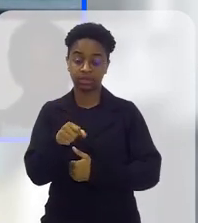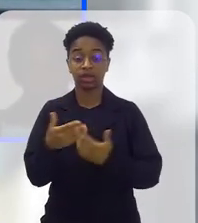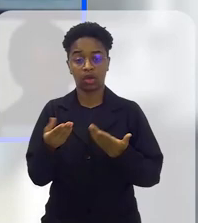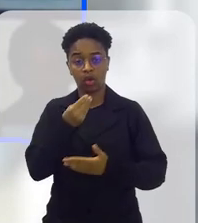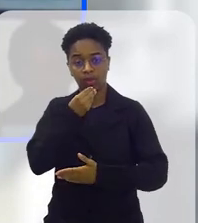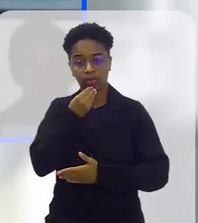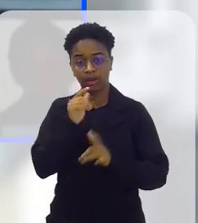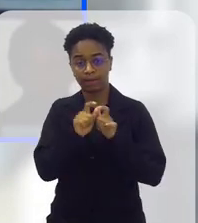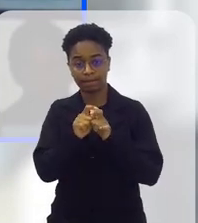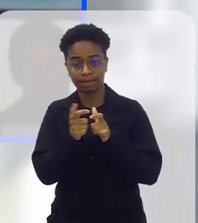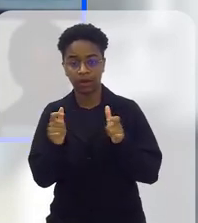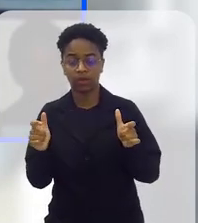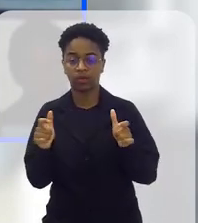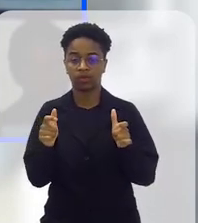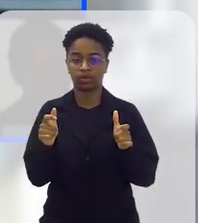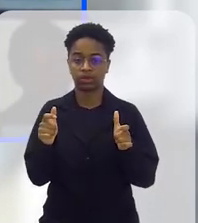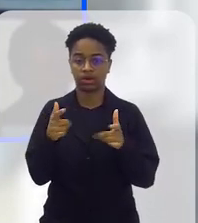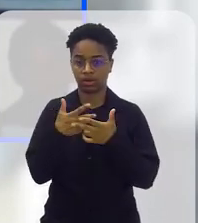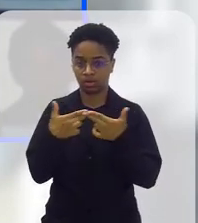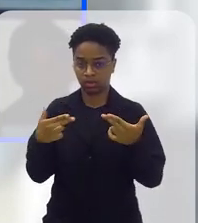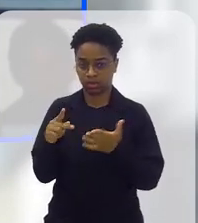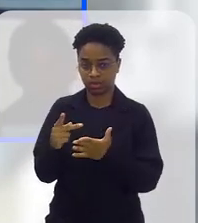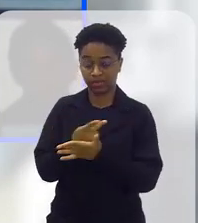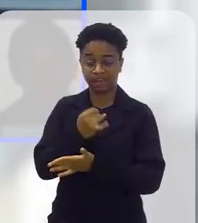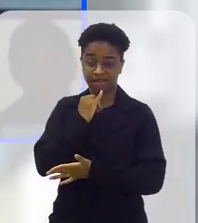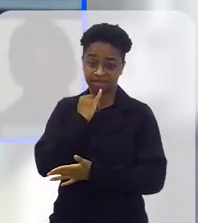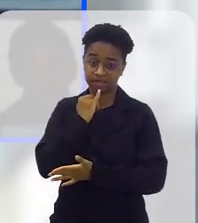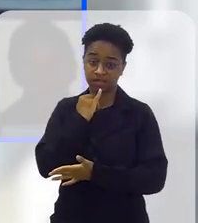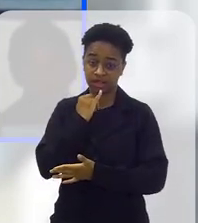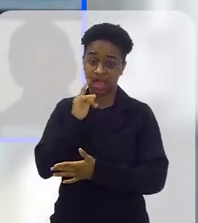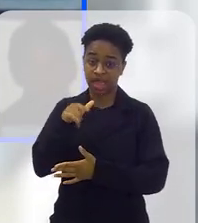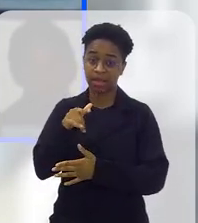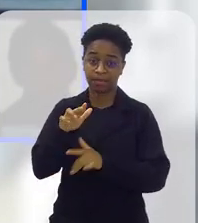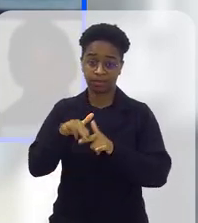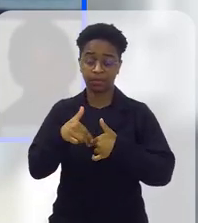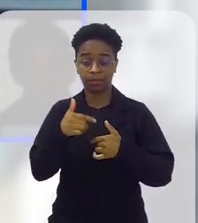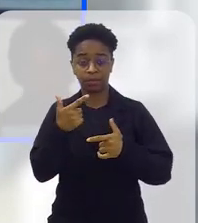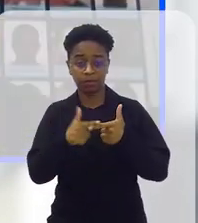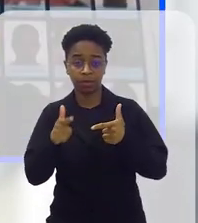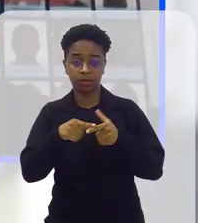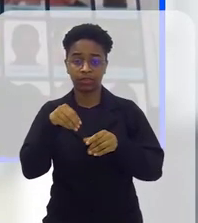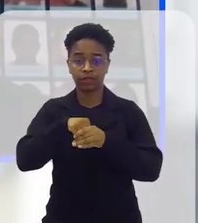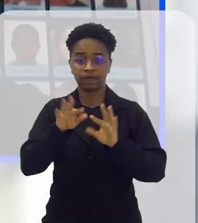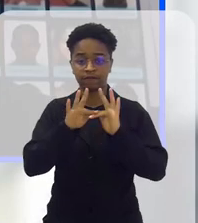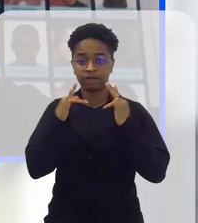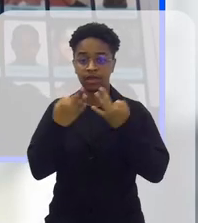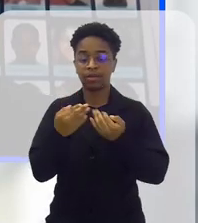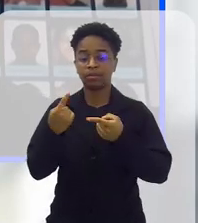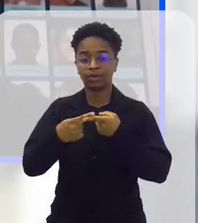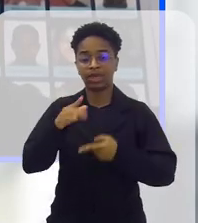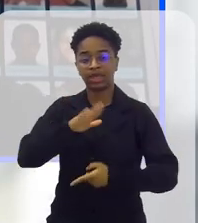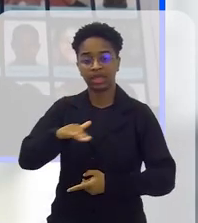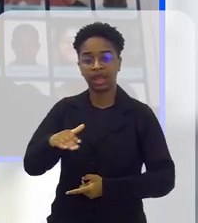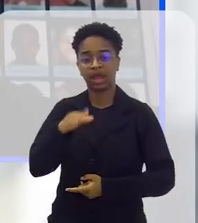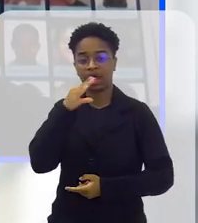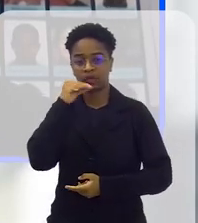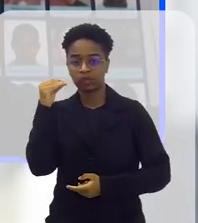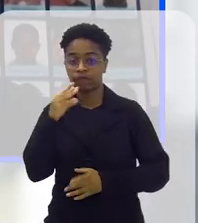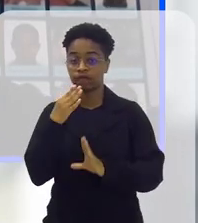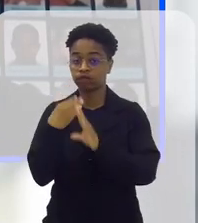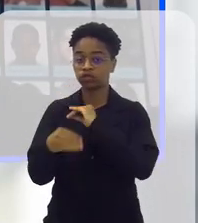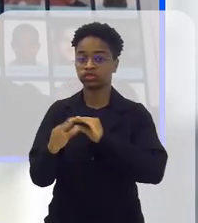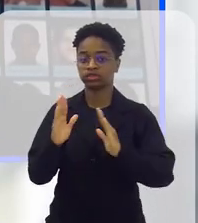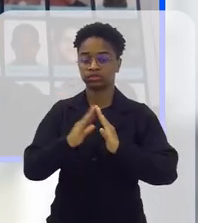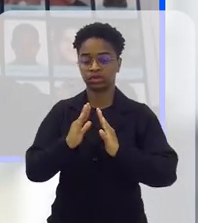Claro, a maioria desses casos, infelizmente, são conflitos familiares. Crianças e adolescentes fugindo de